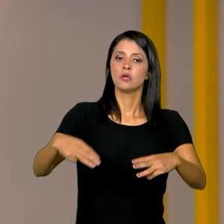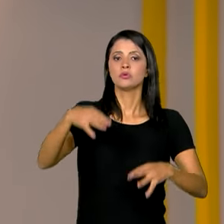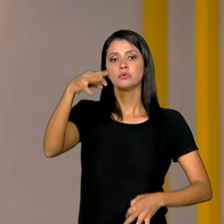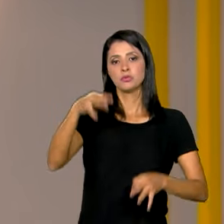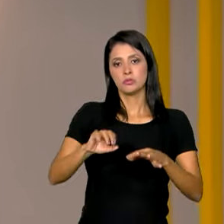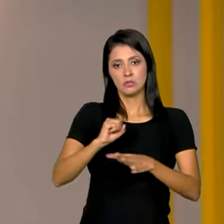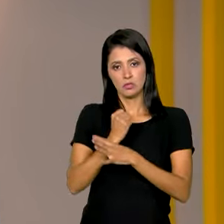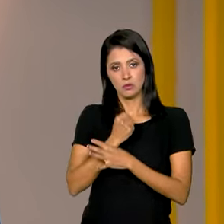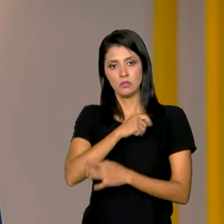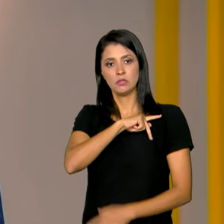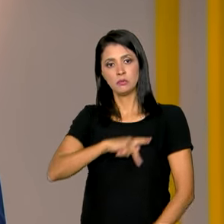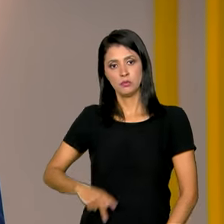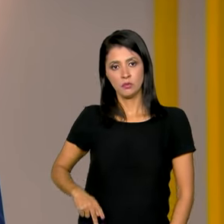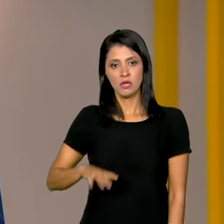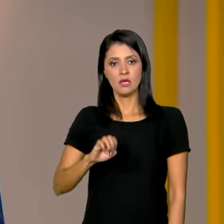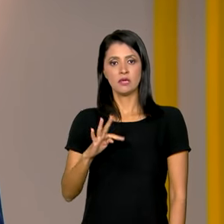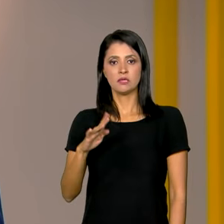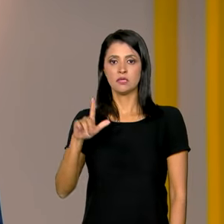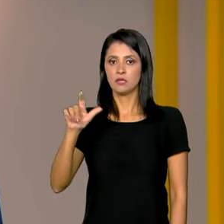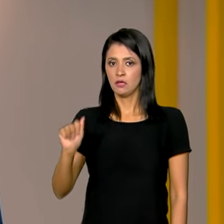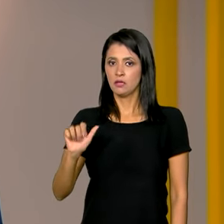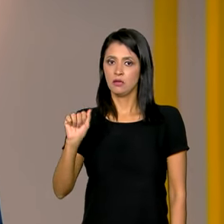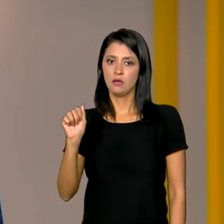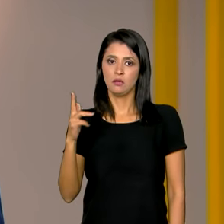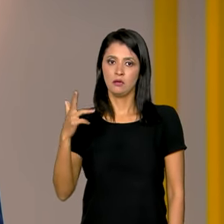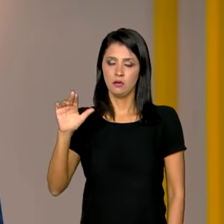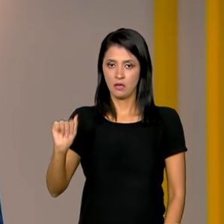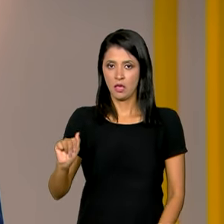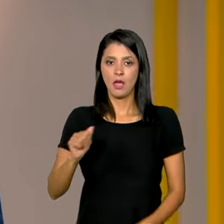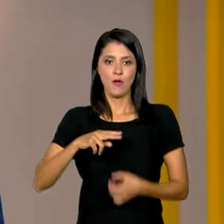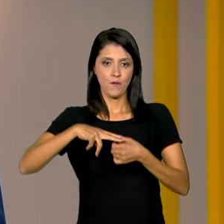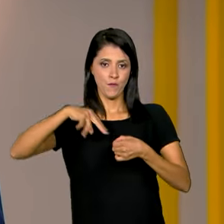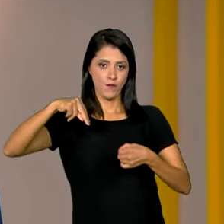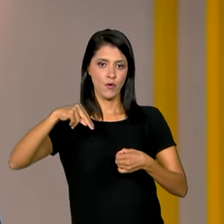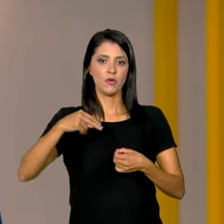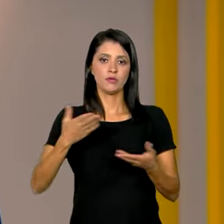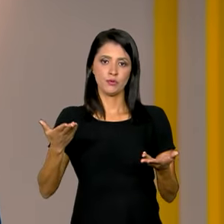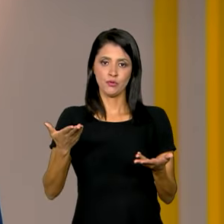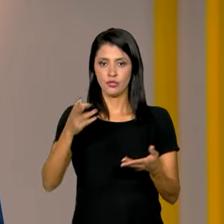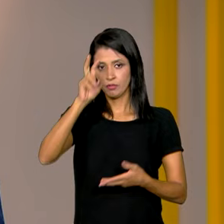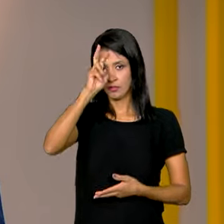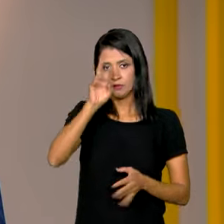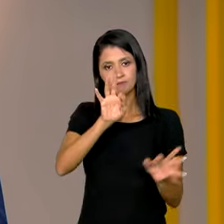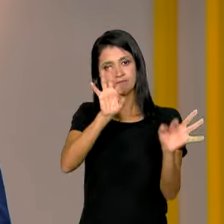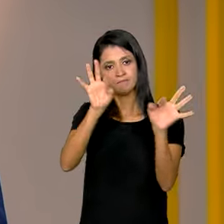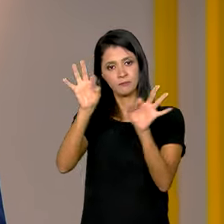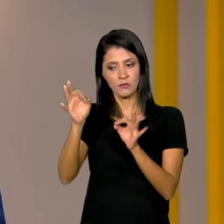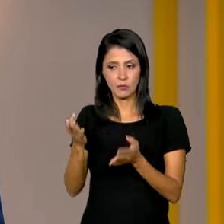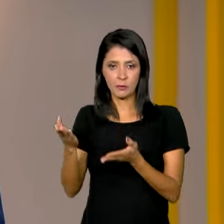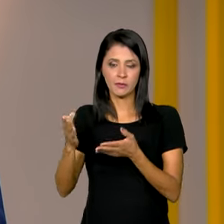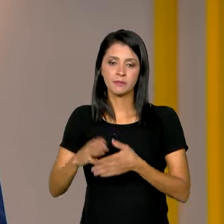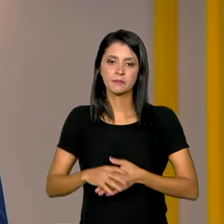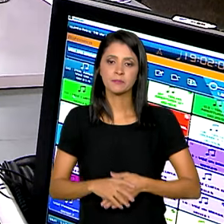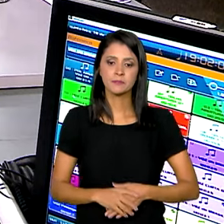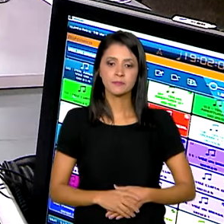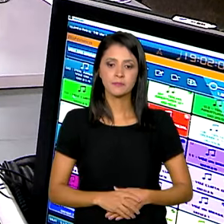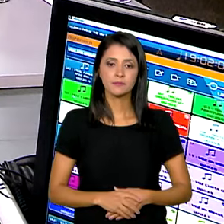Pública, Estela Aranha, ao programa Voz do Brasil nesta quinta-feira. Vamos acompanhar parte desta entrevista.